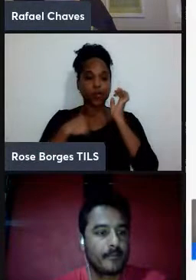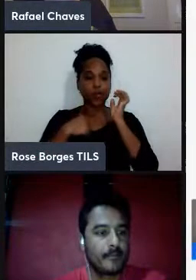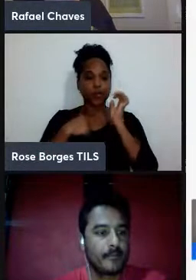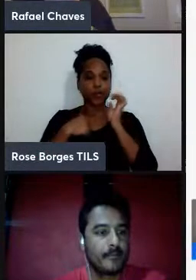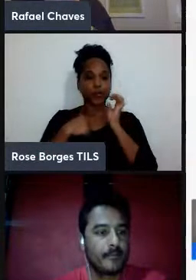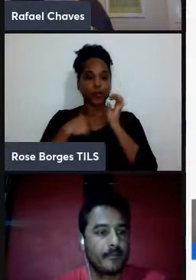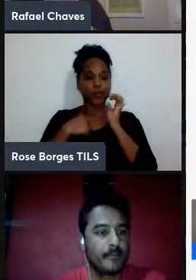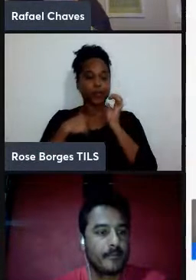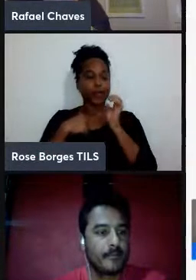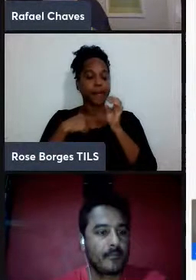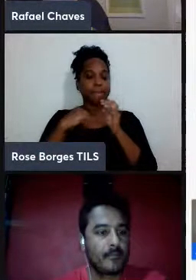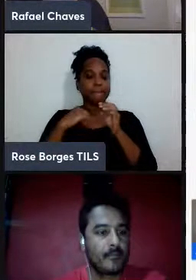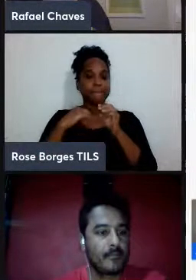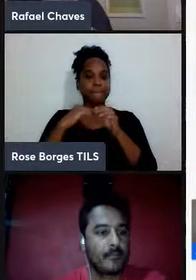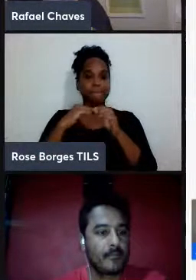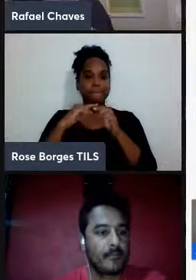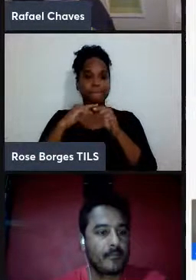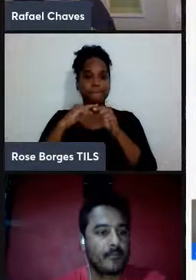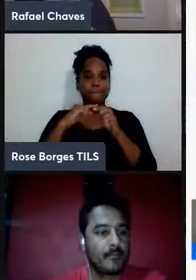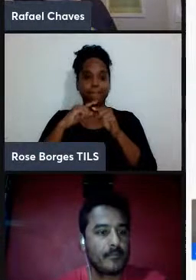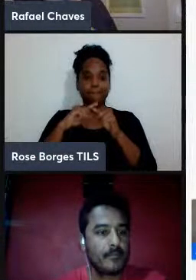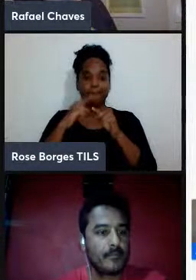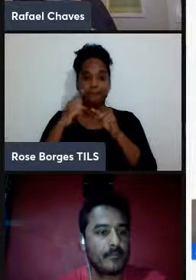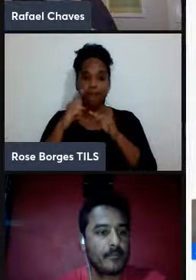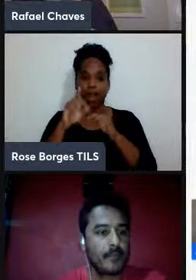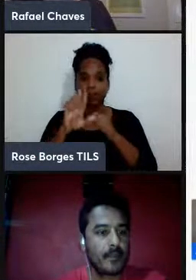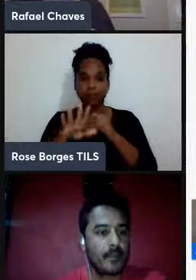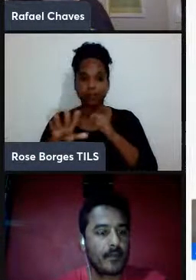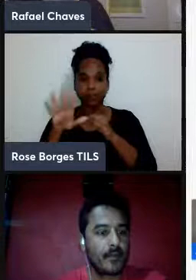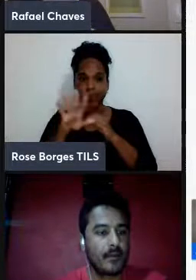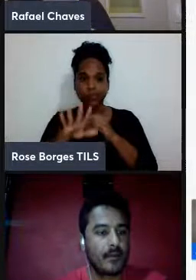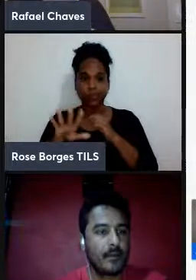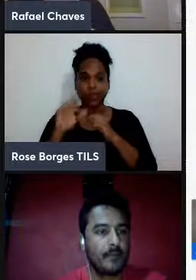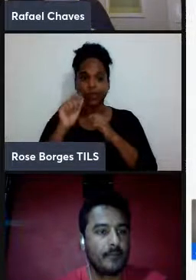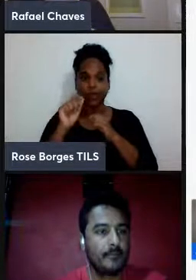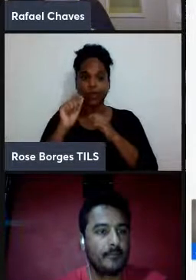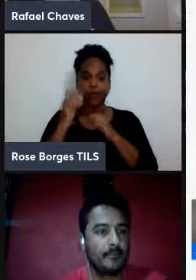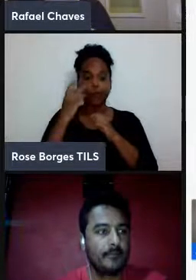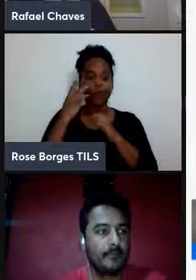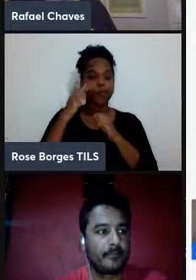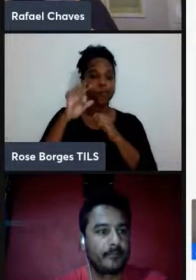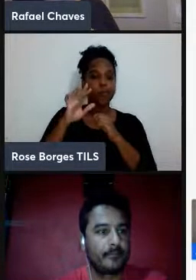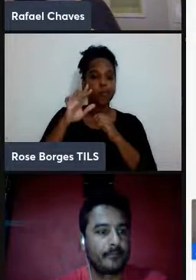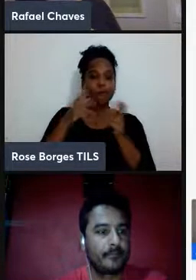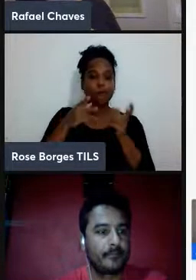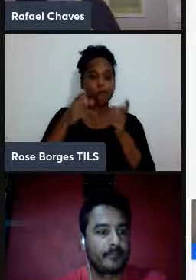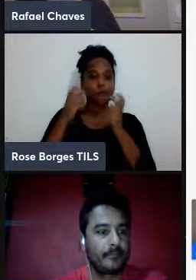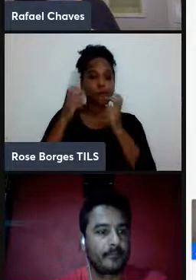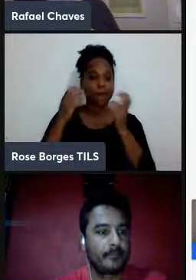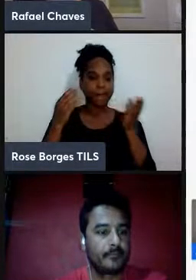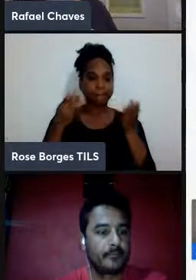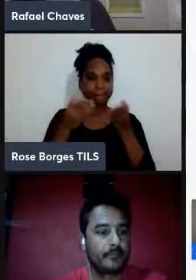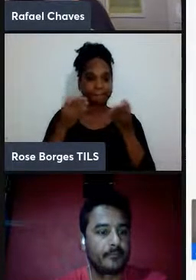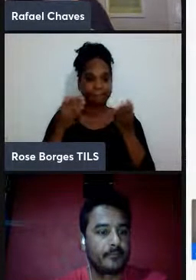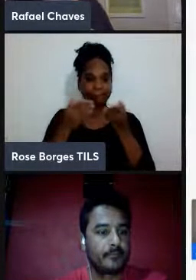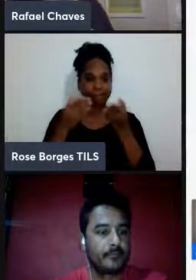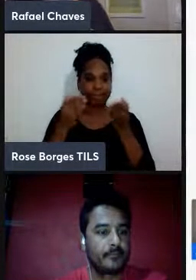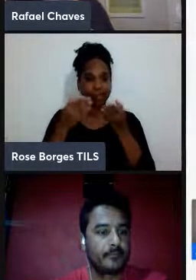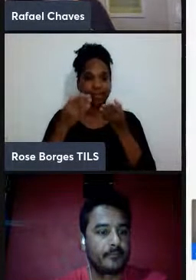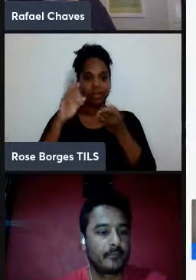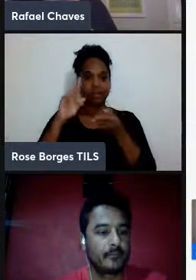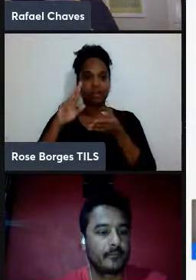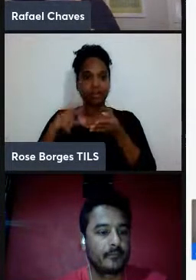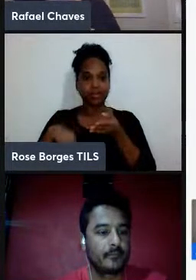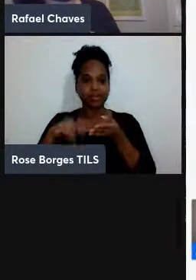pragmático não pessimista eu diria pragmático eu não consigo ver agora razões pelas